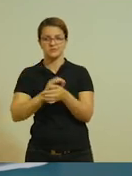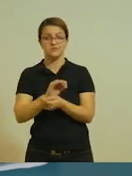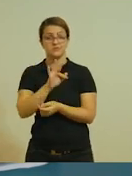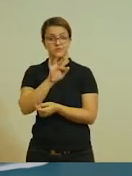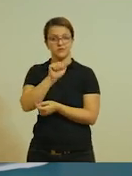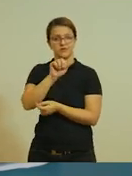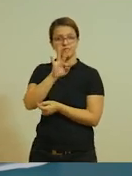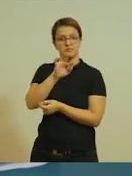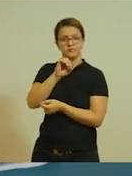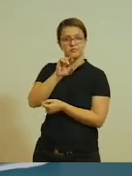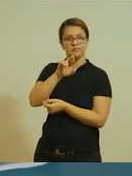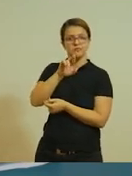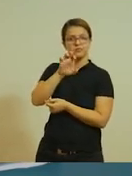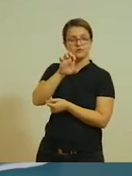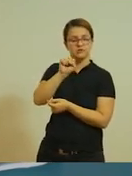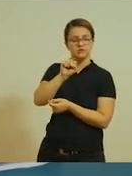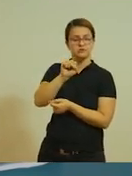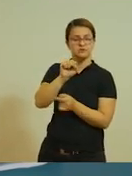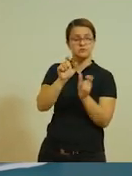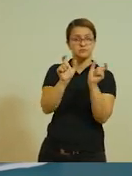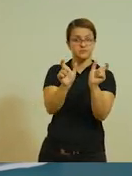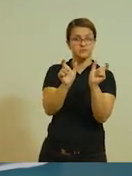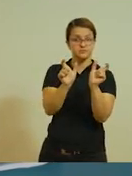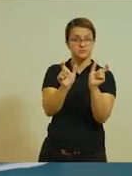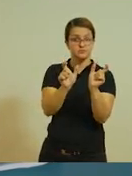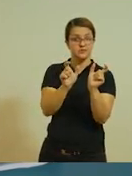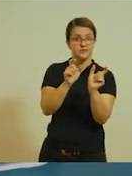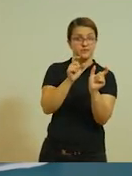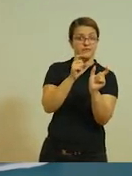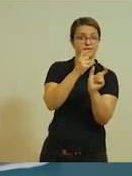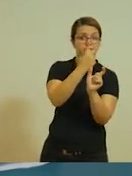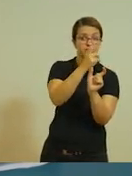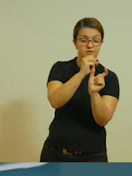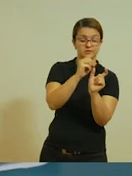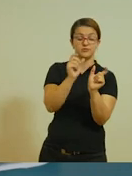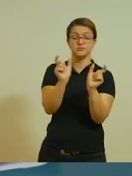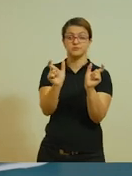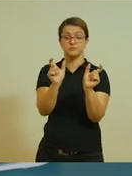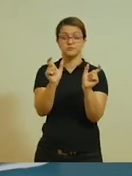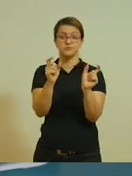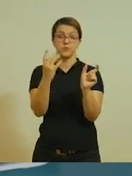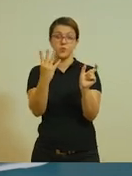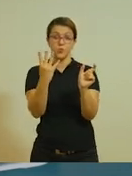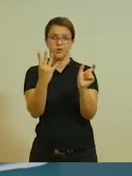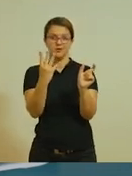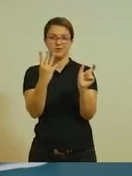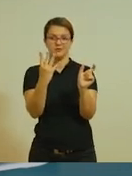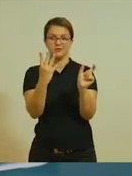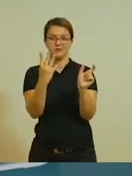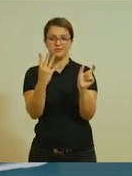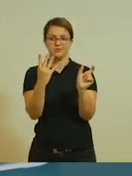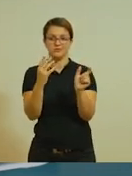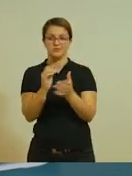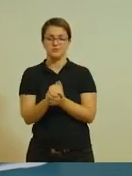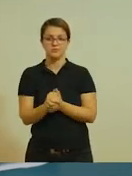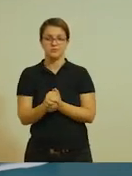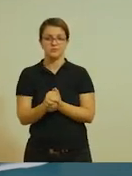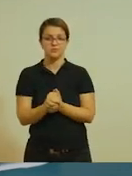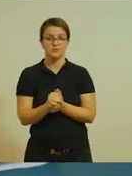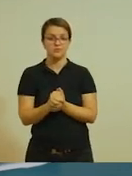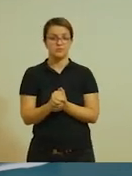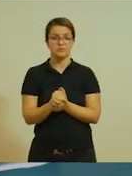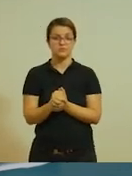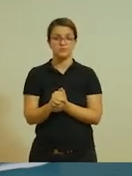20 e 4. E 80, como é o resultado da multiplicação, nós chamamos ele de